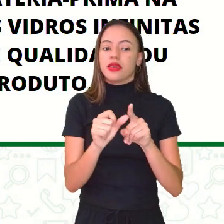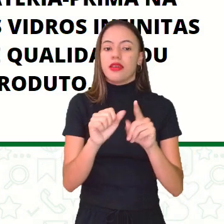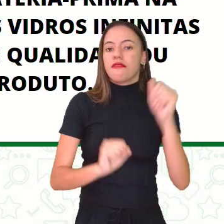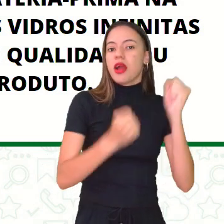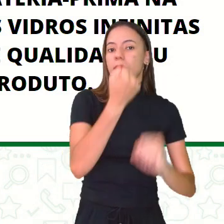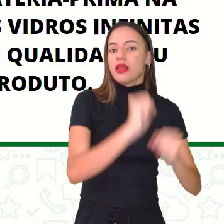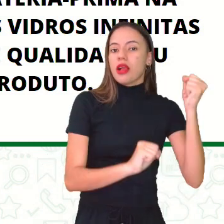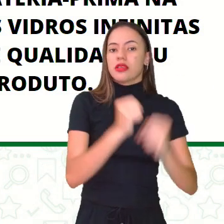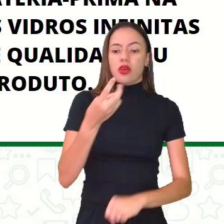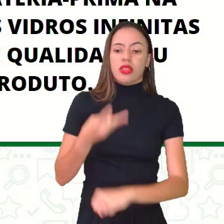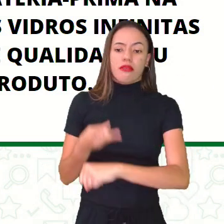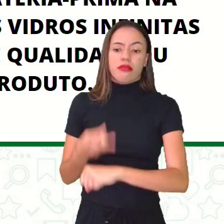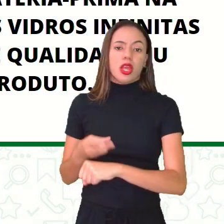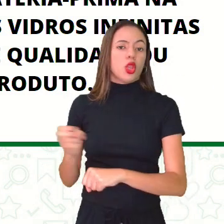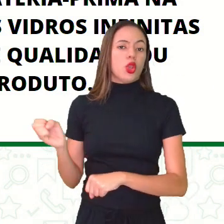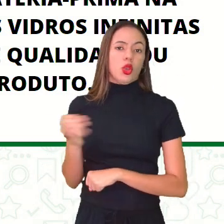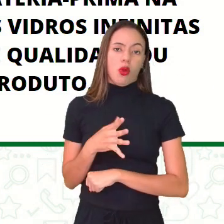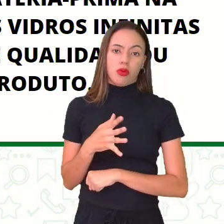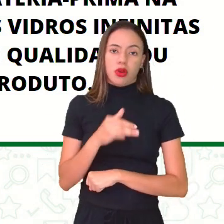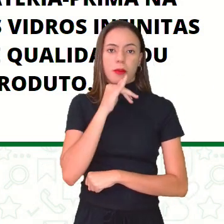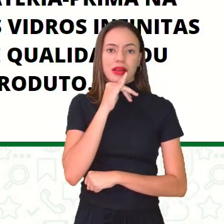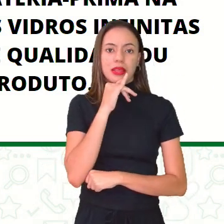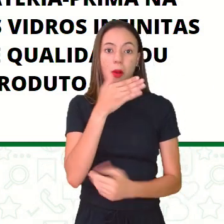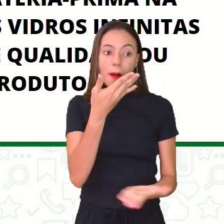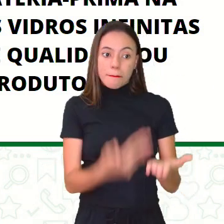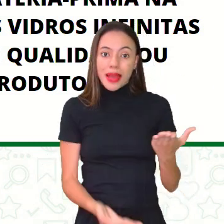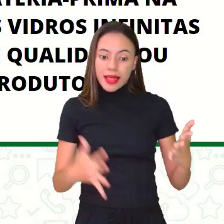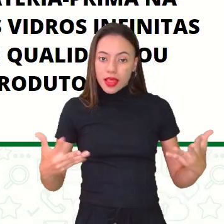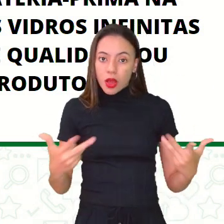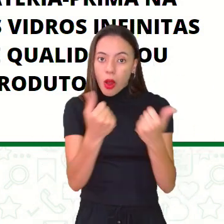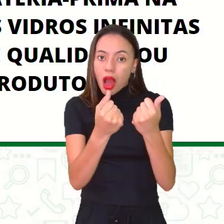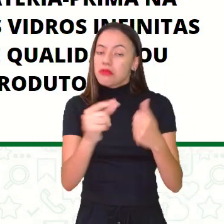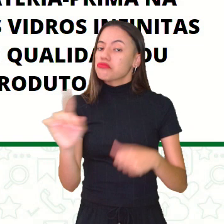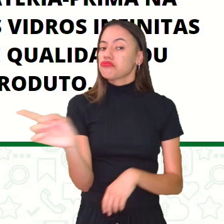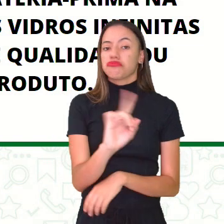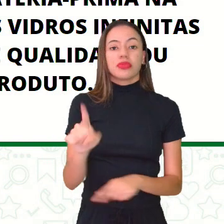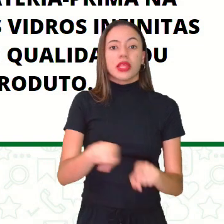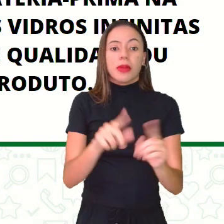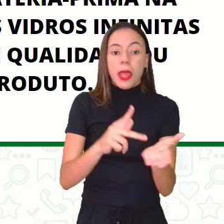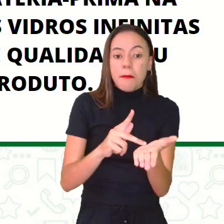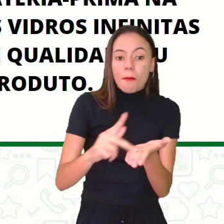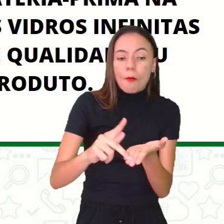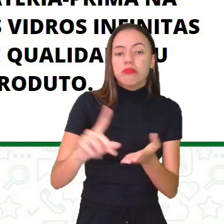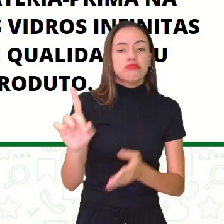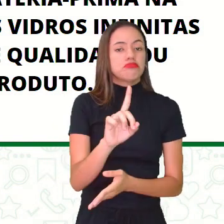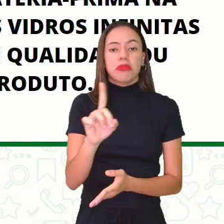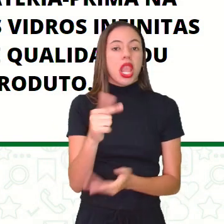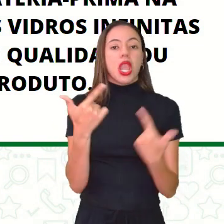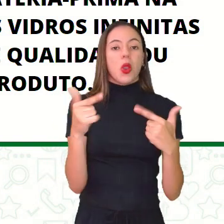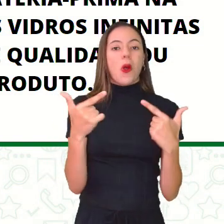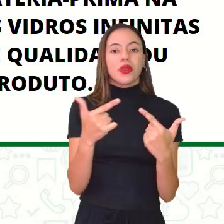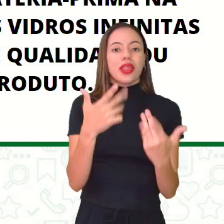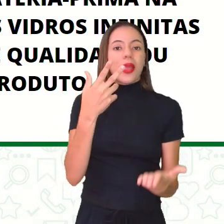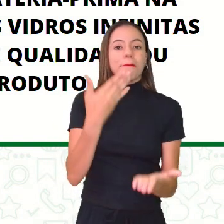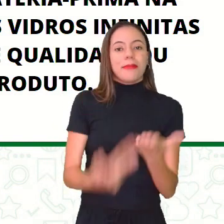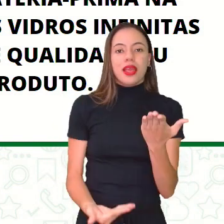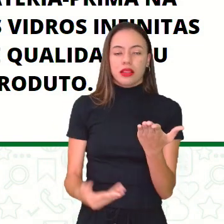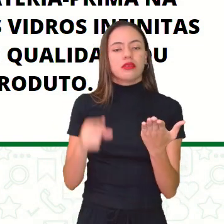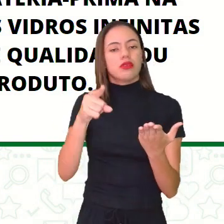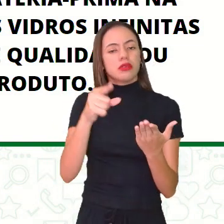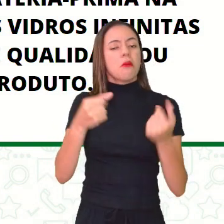infinitas vezes, sem perda de qualidade ou pureza do produto. Então, várias, você vai poder